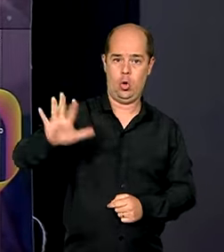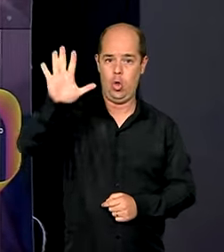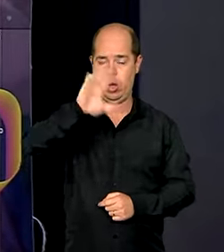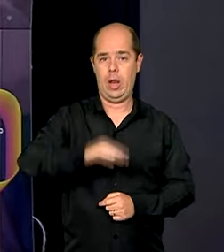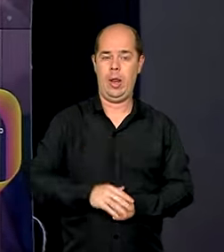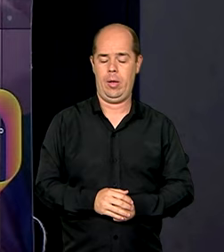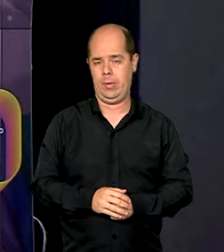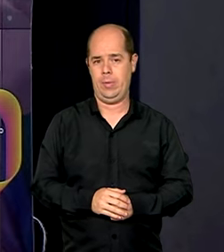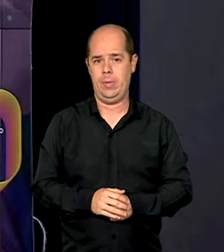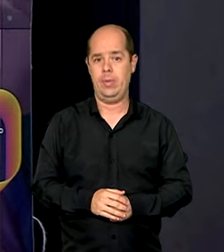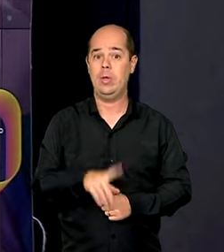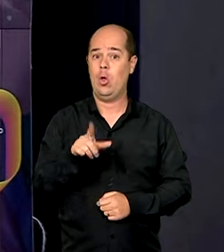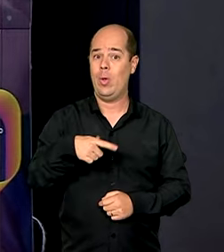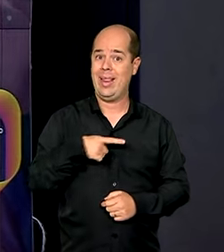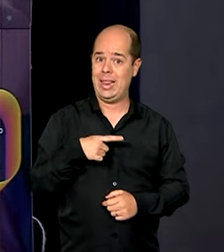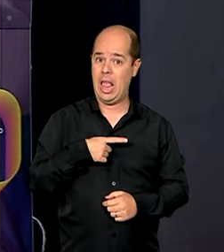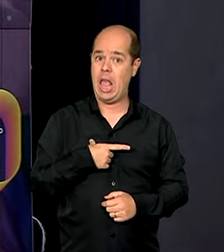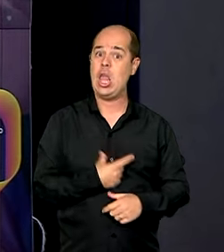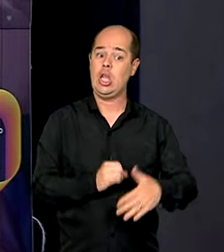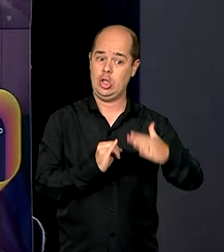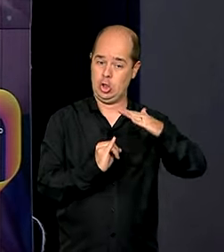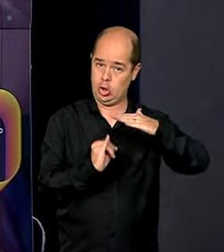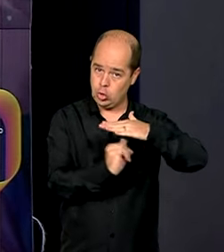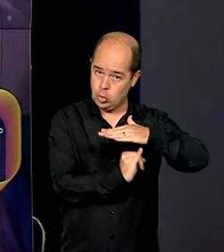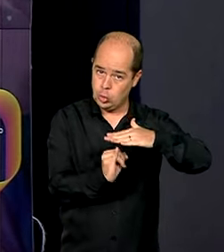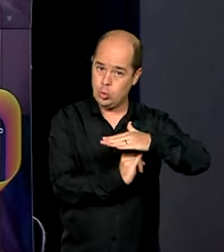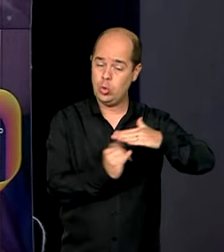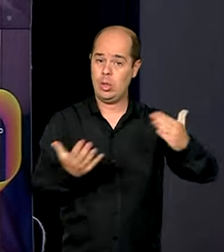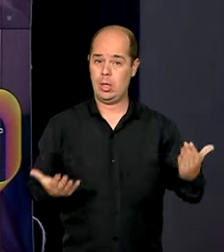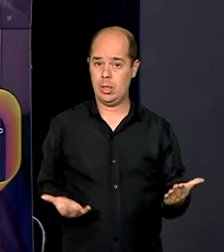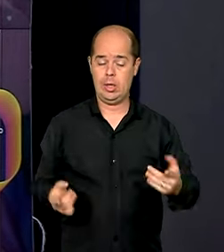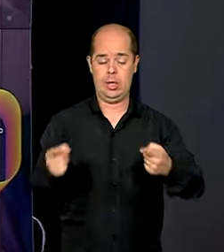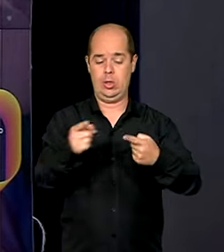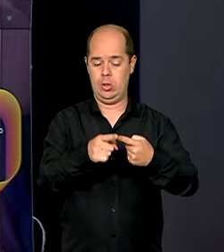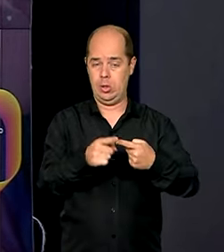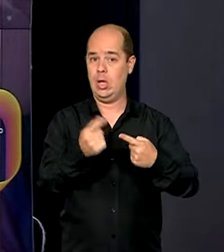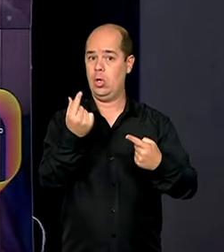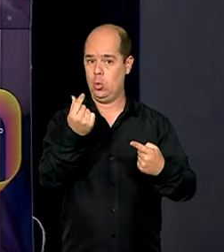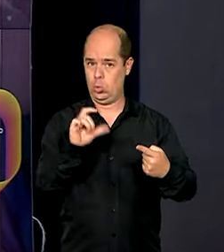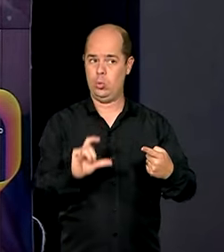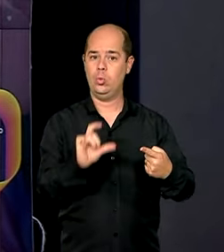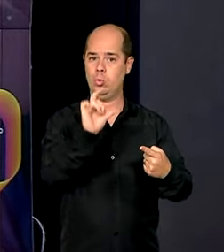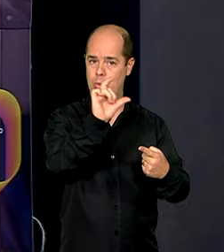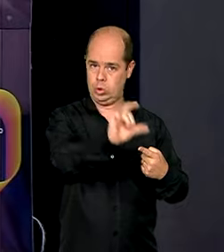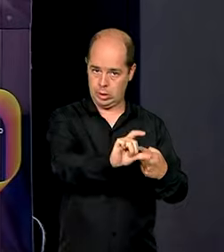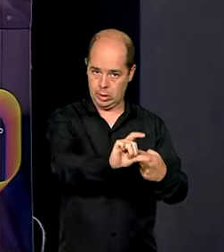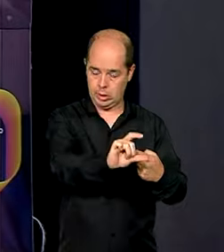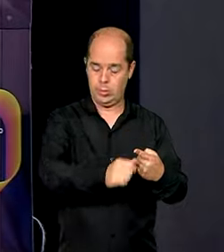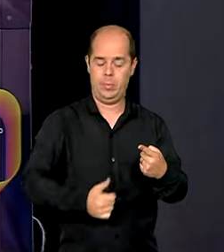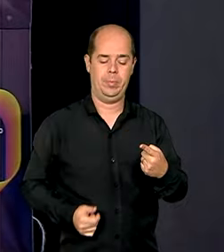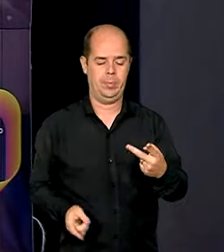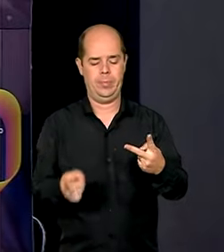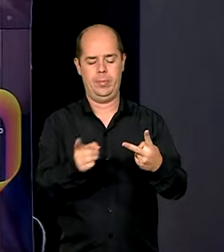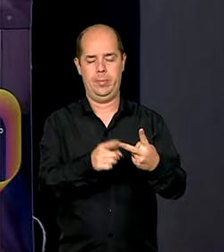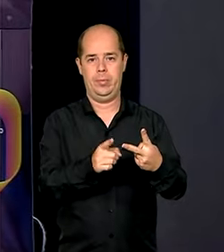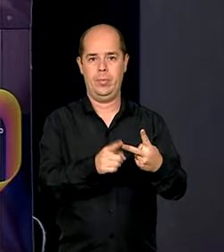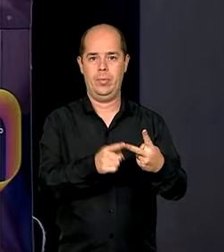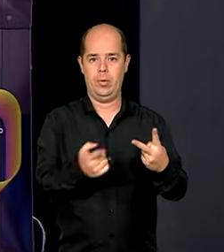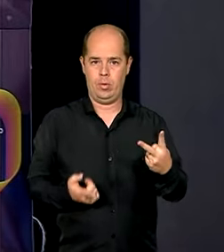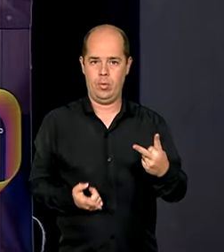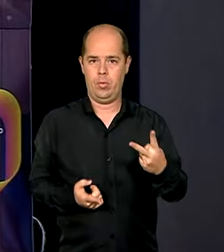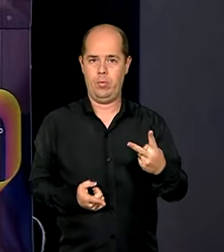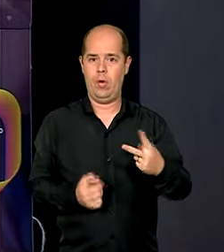institucionalidade envolve esses três pontos. Envolve orçamento, envolve enraizamento